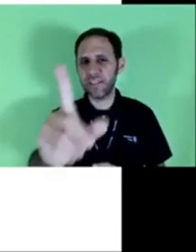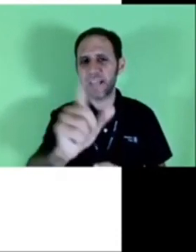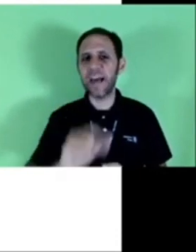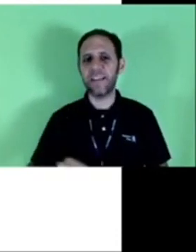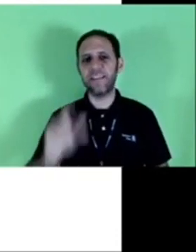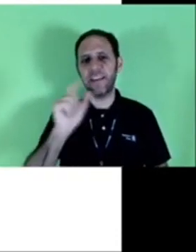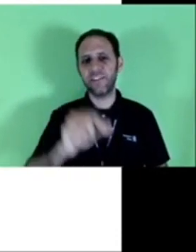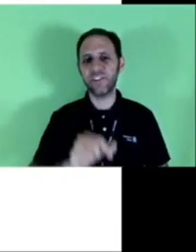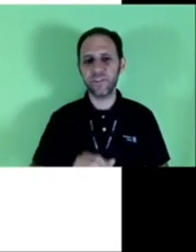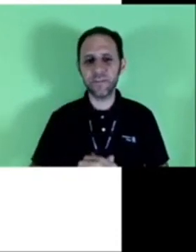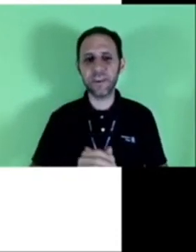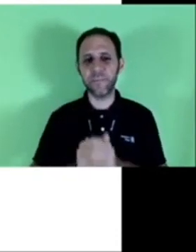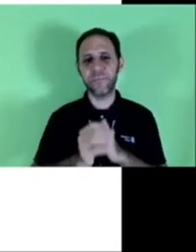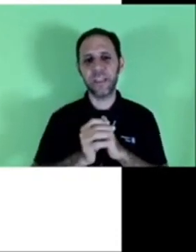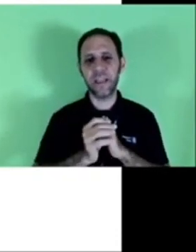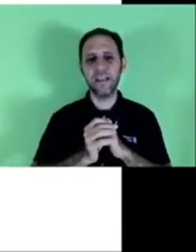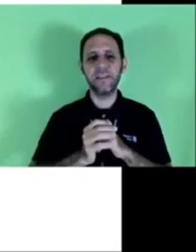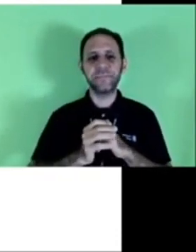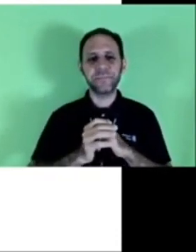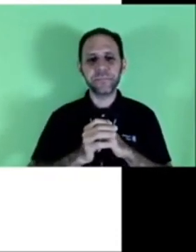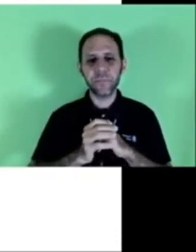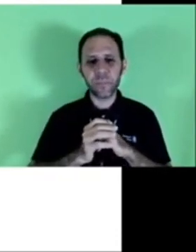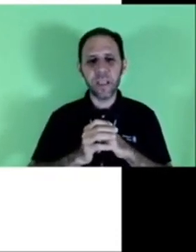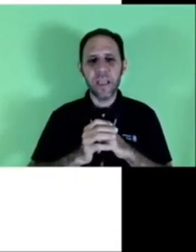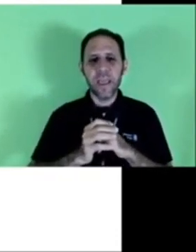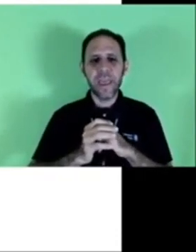mas existe um detalhe, e aí a gente vai ver, né?